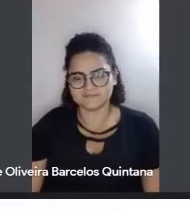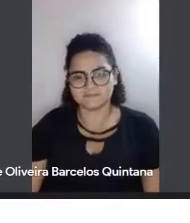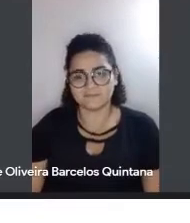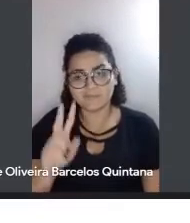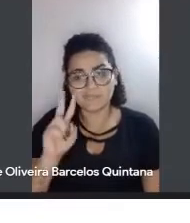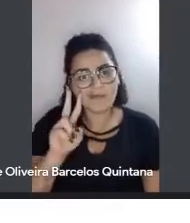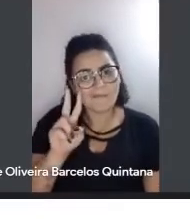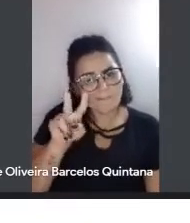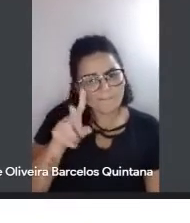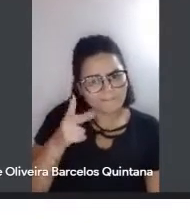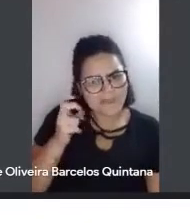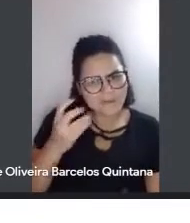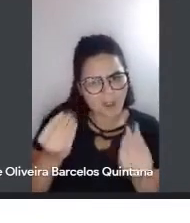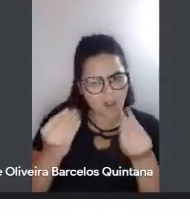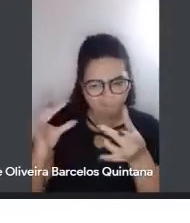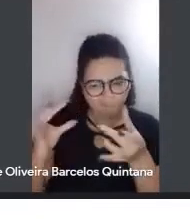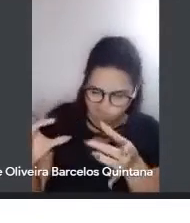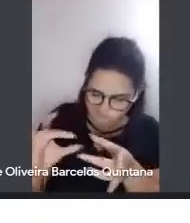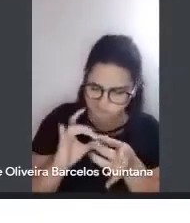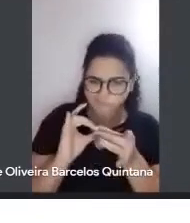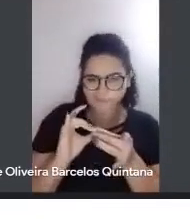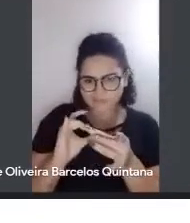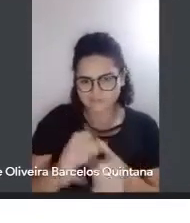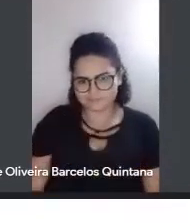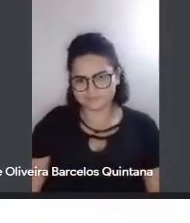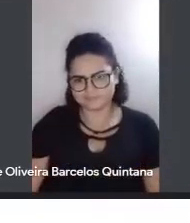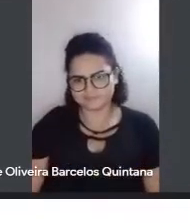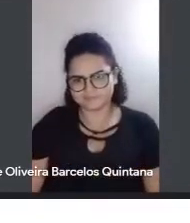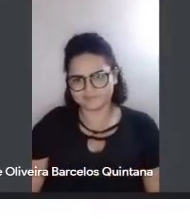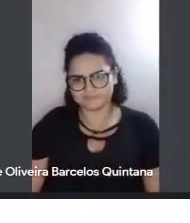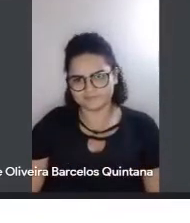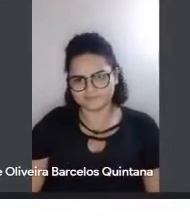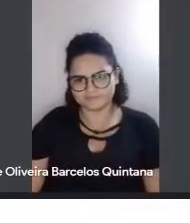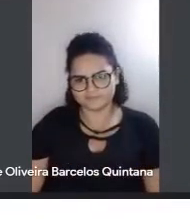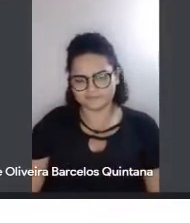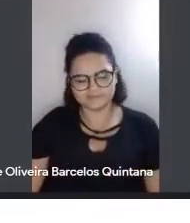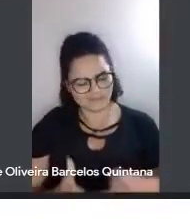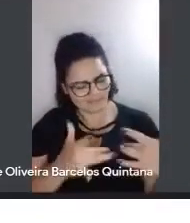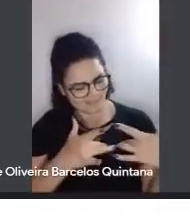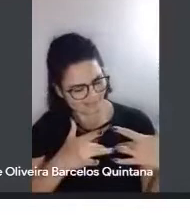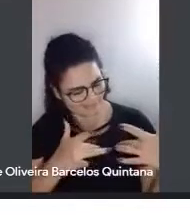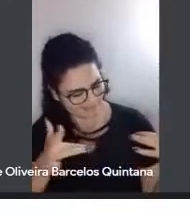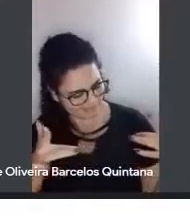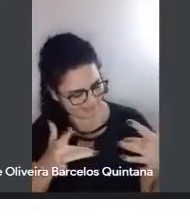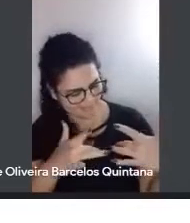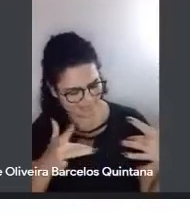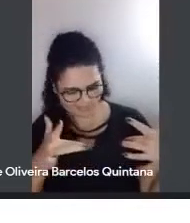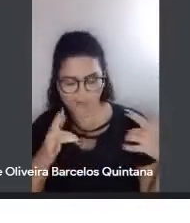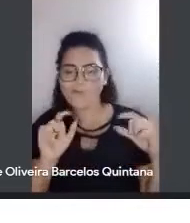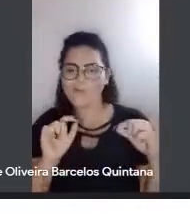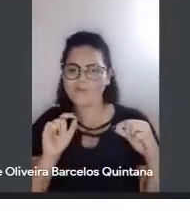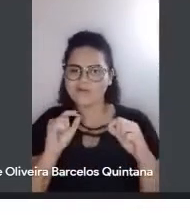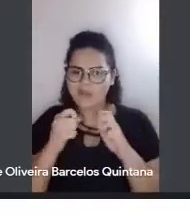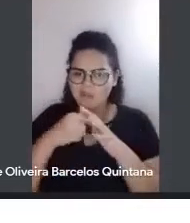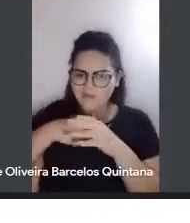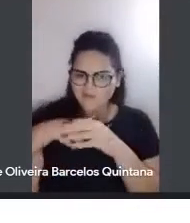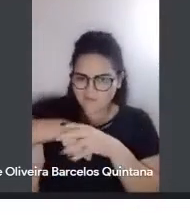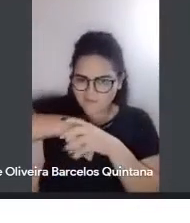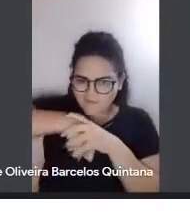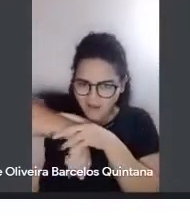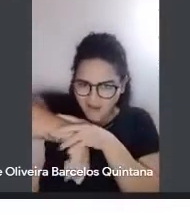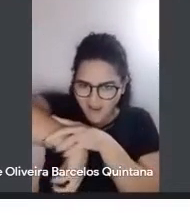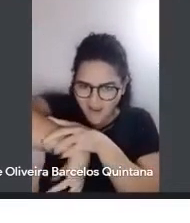associam, e estreitamente solidárias as suas raízes, no subsolo,